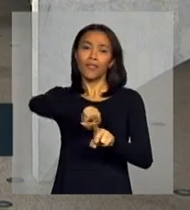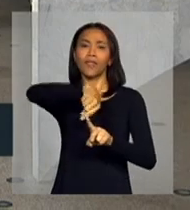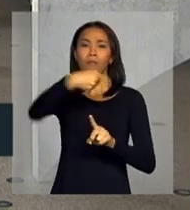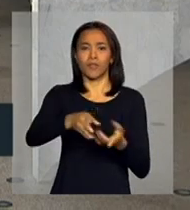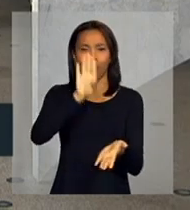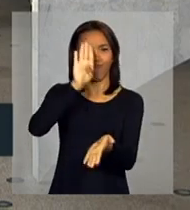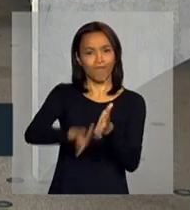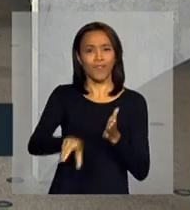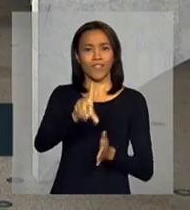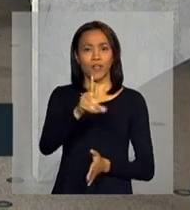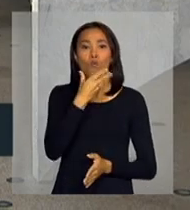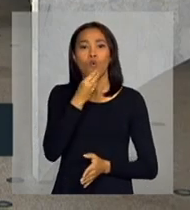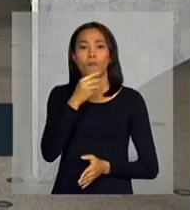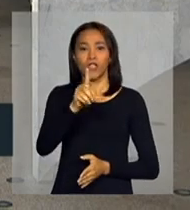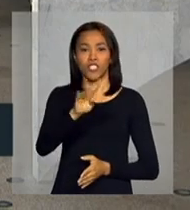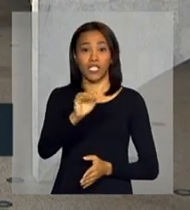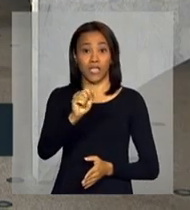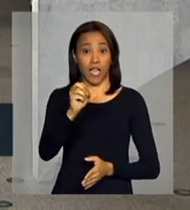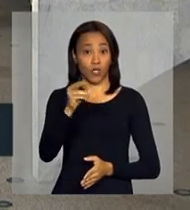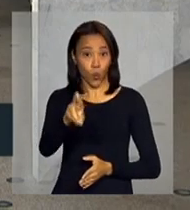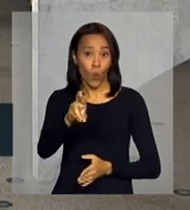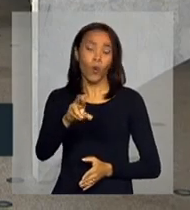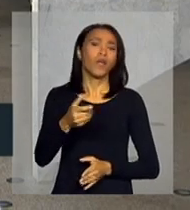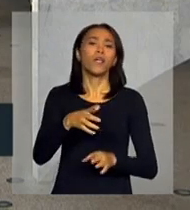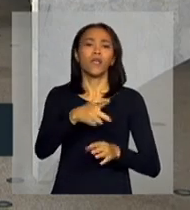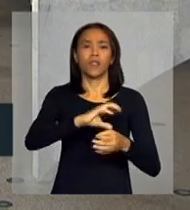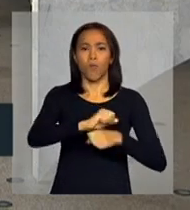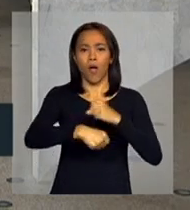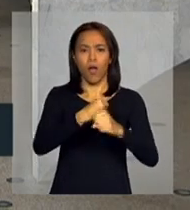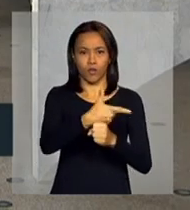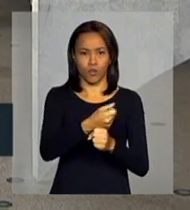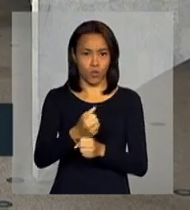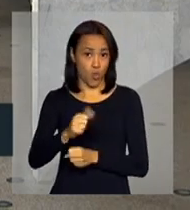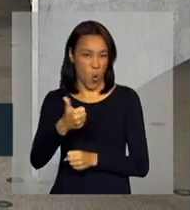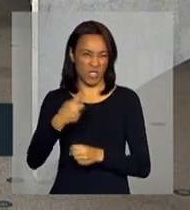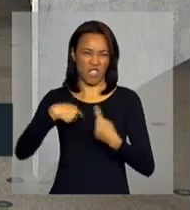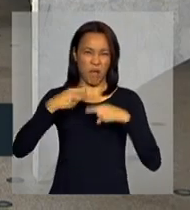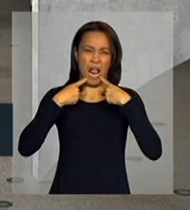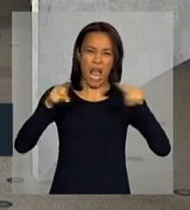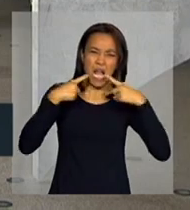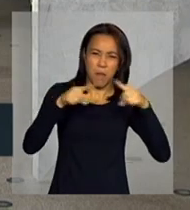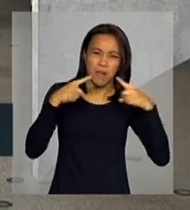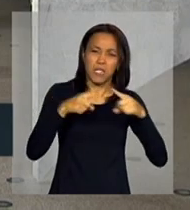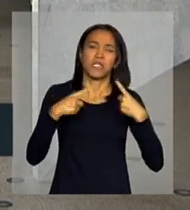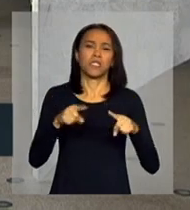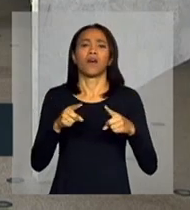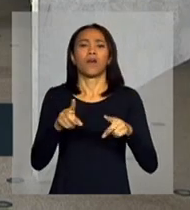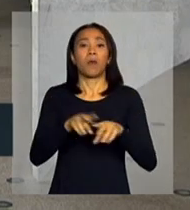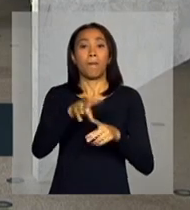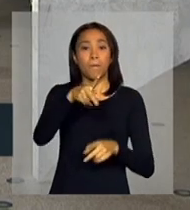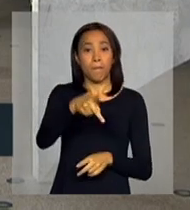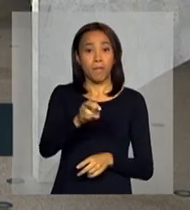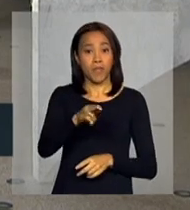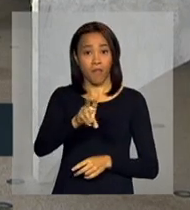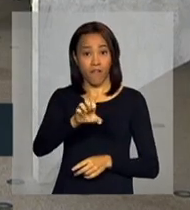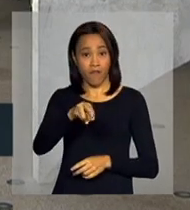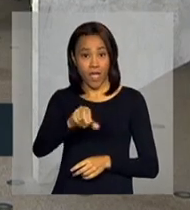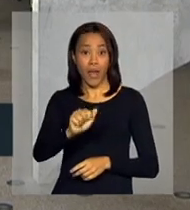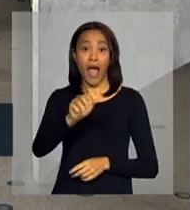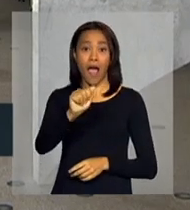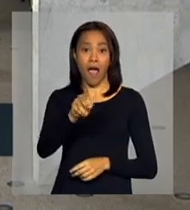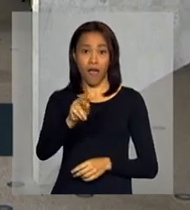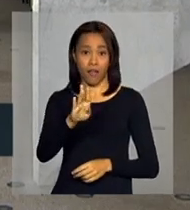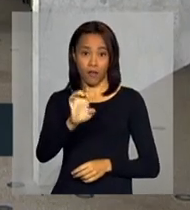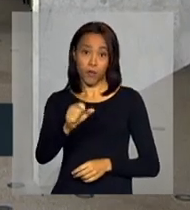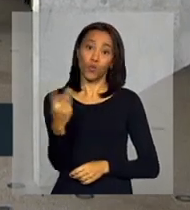da queda do ditador Osnimo Barak, em 2011, após os protestos da chamada Primavera Árabe. Os dois